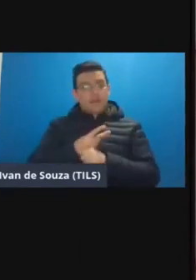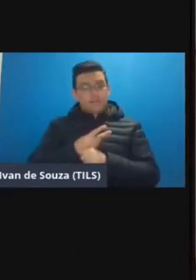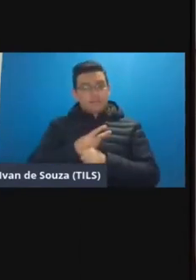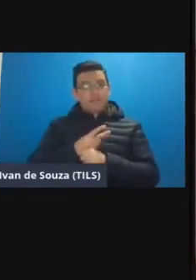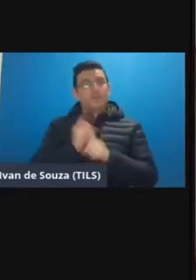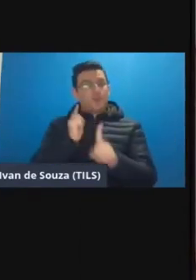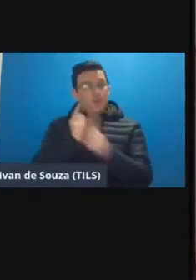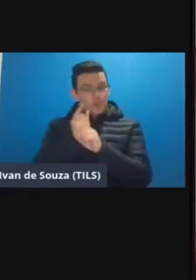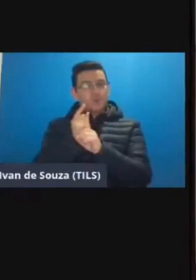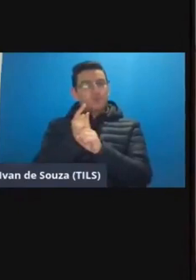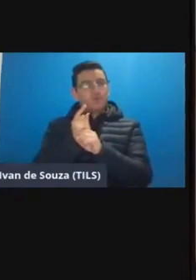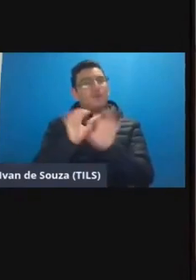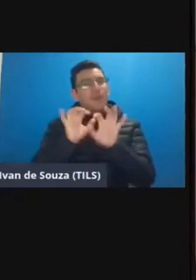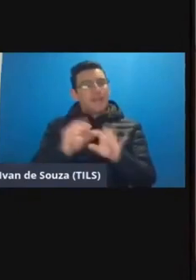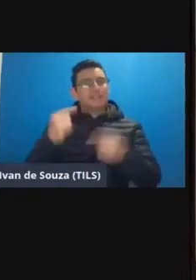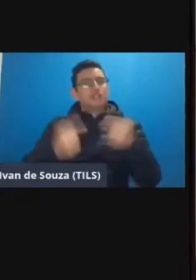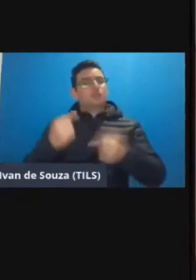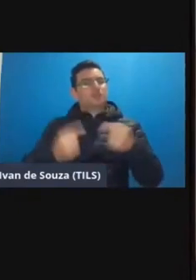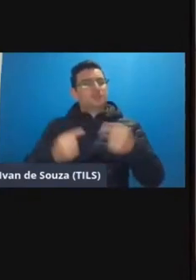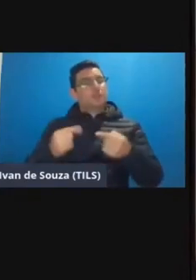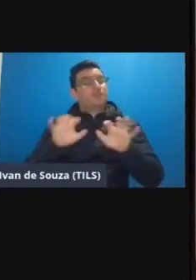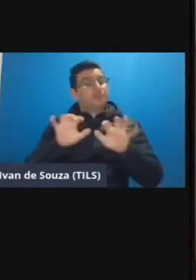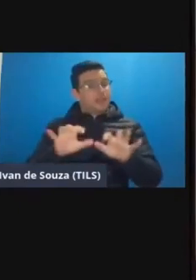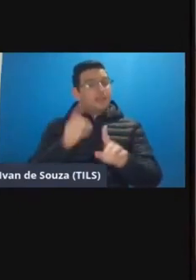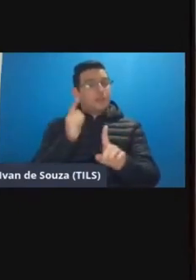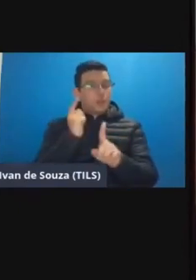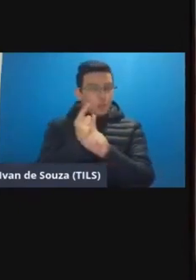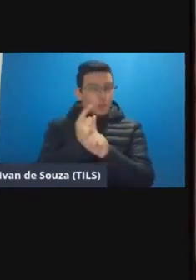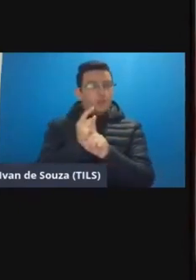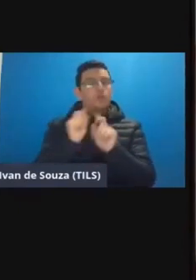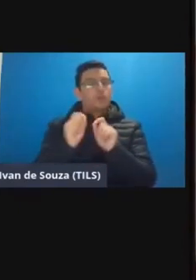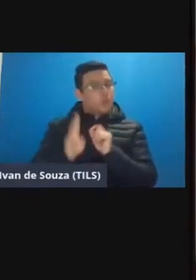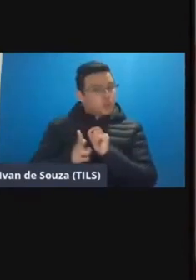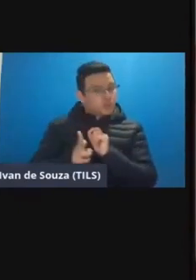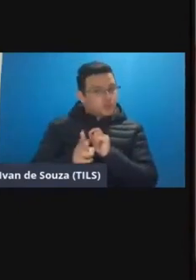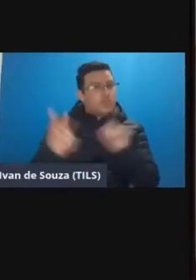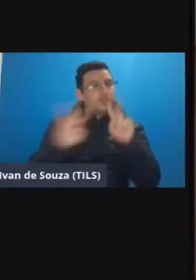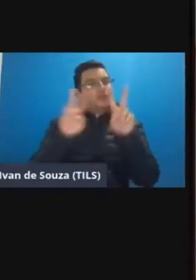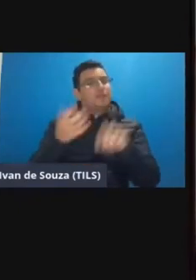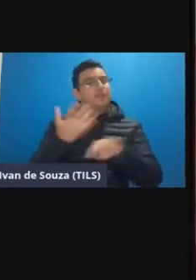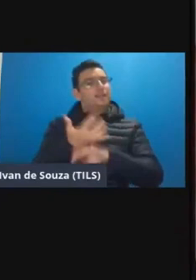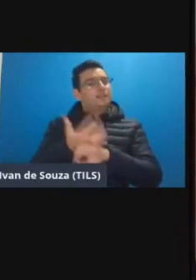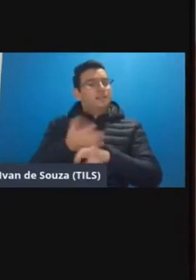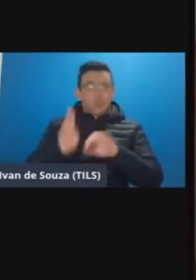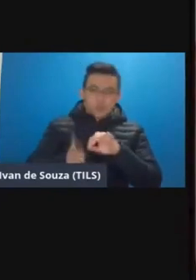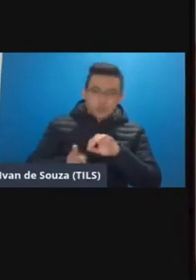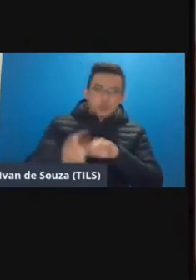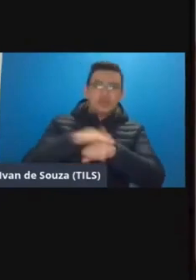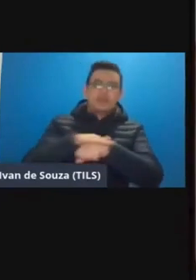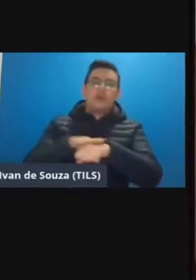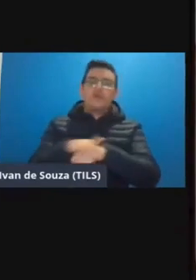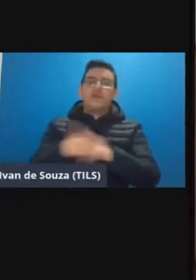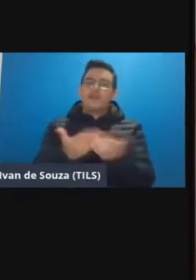esse encontro para essa discussão e naquele encontro continuei no tema da disciplina continuei na conversa